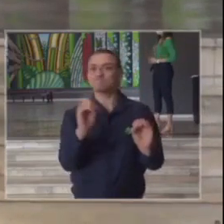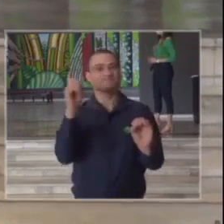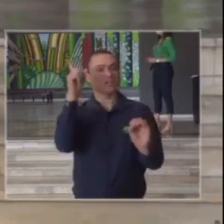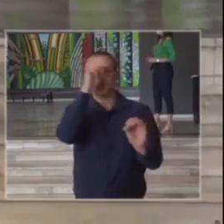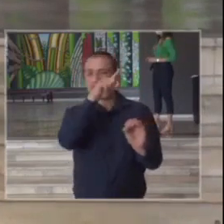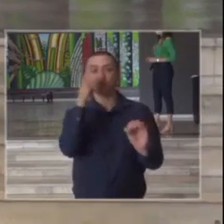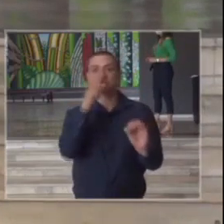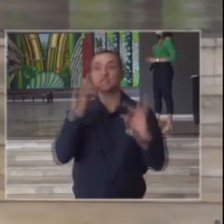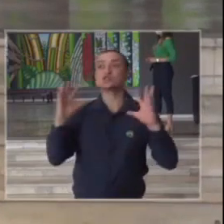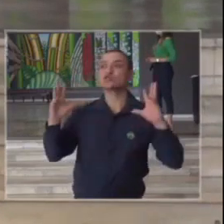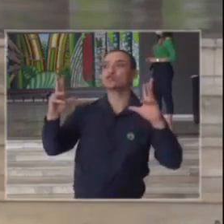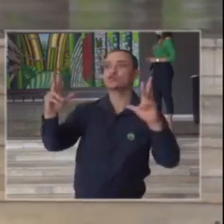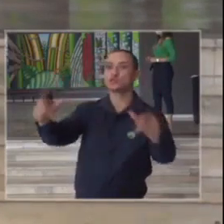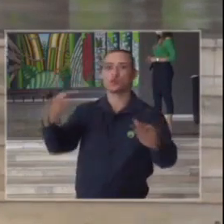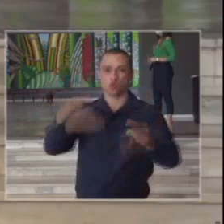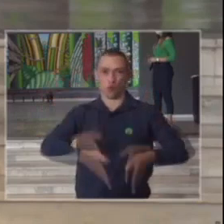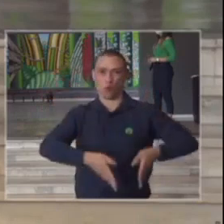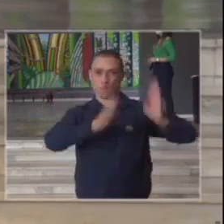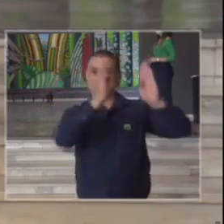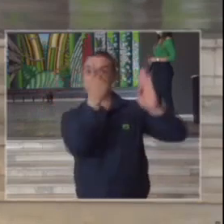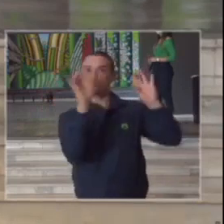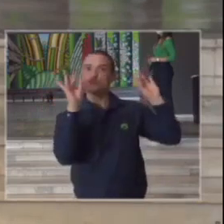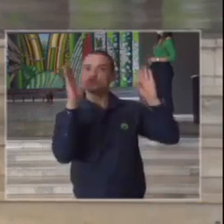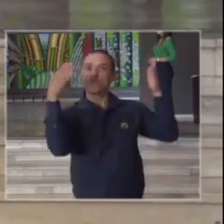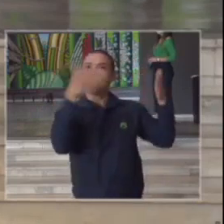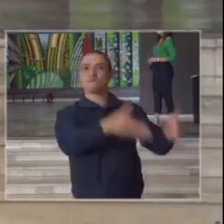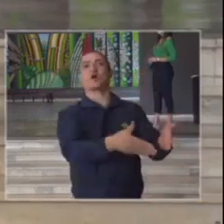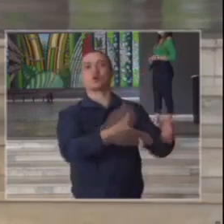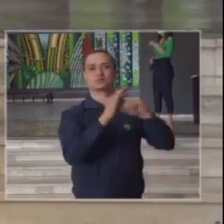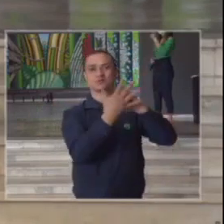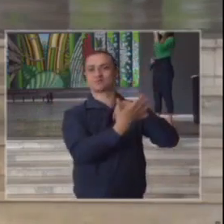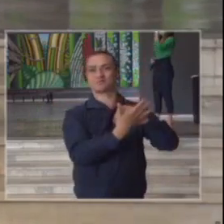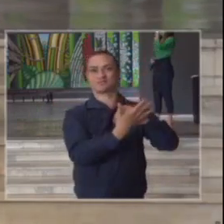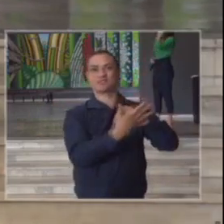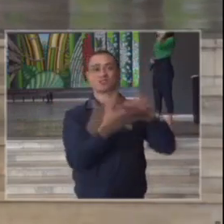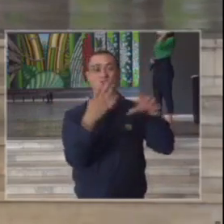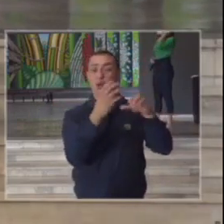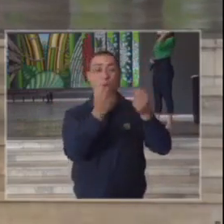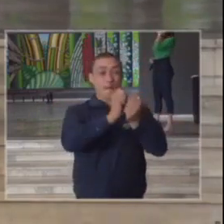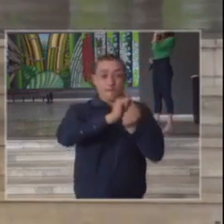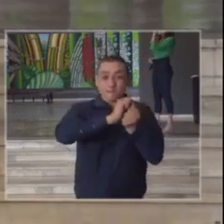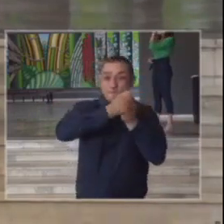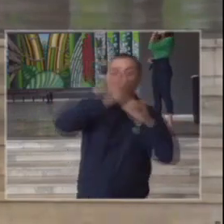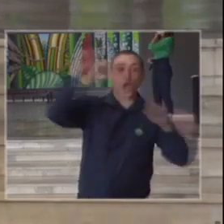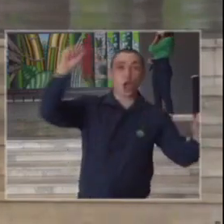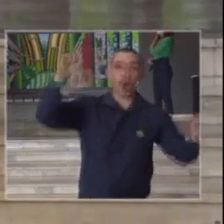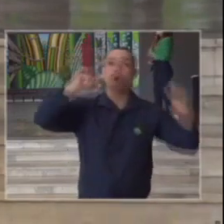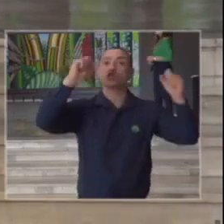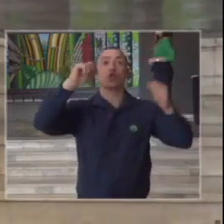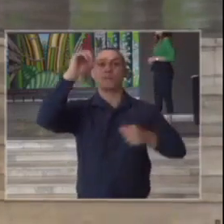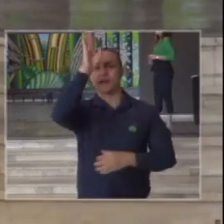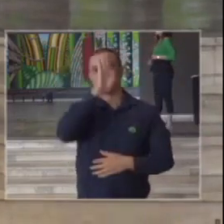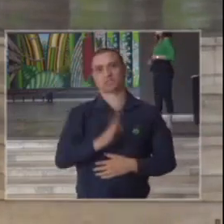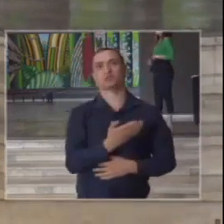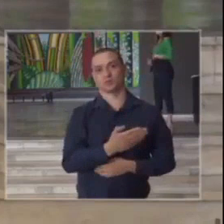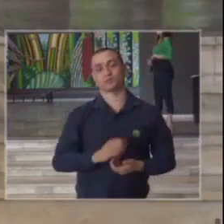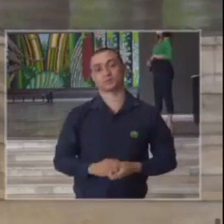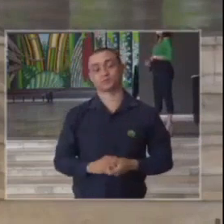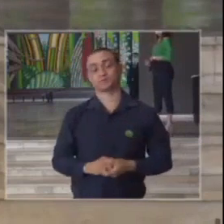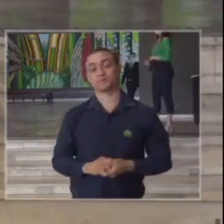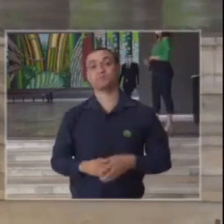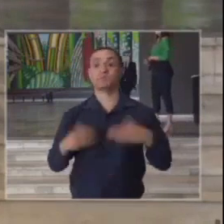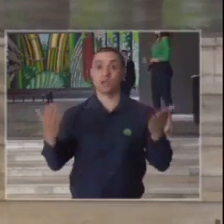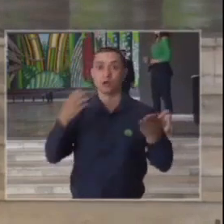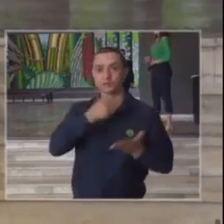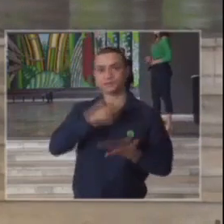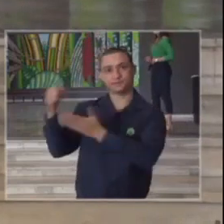não estaríamos tendo um prédio inteiramente dedicado ao coronavírus o maior centro de atendimento ao coronavírus no país eu passo agora